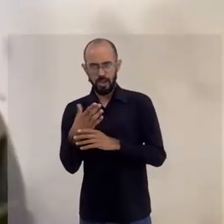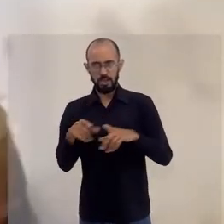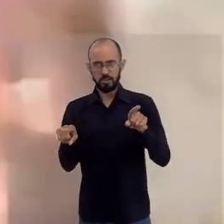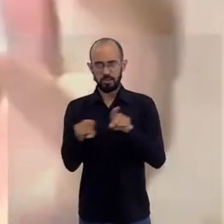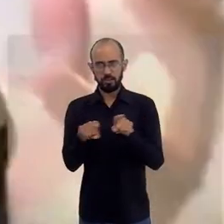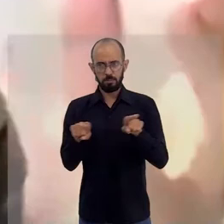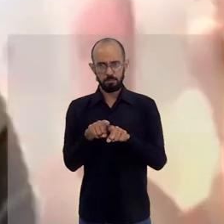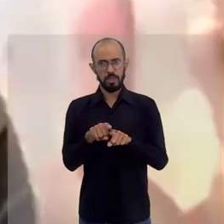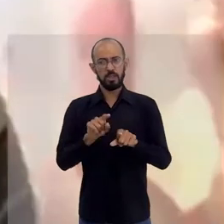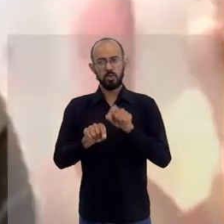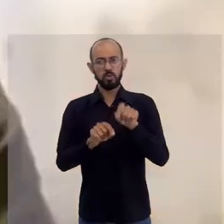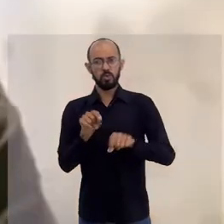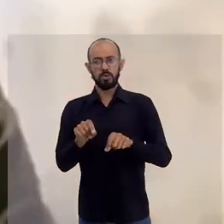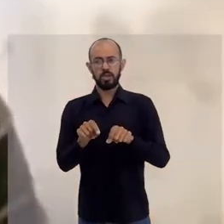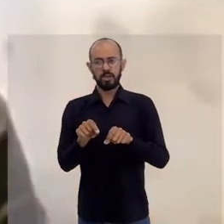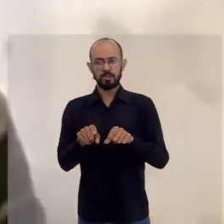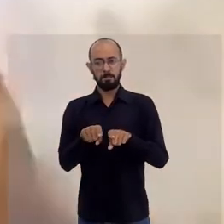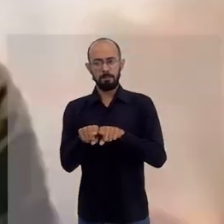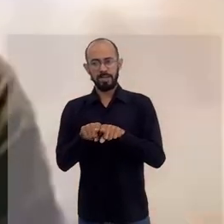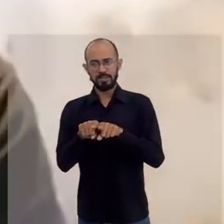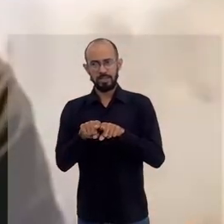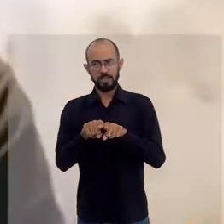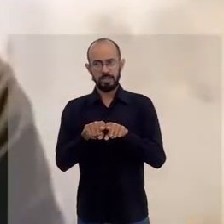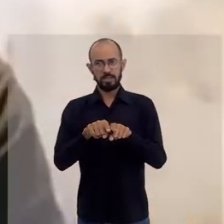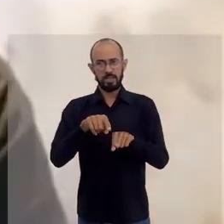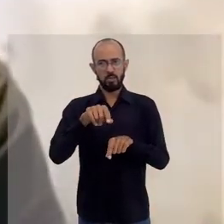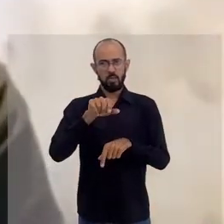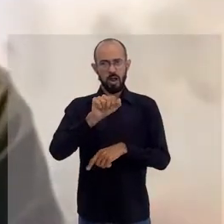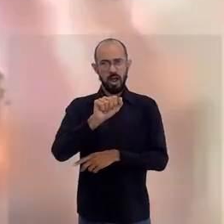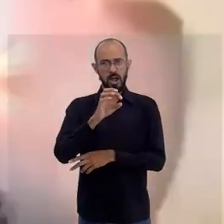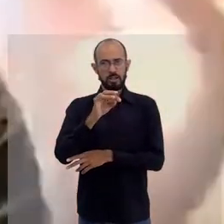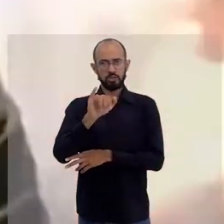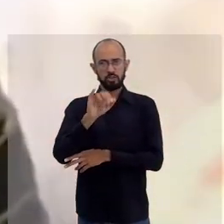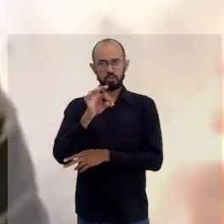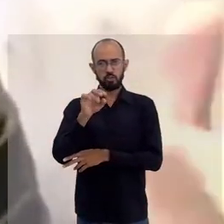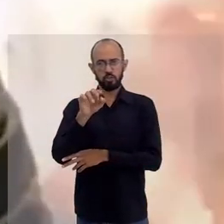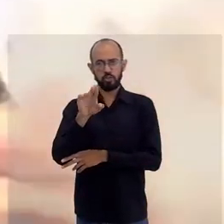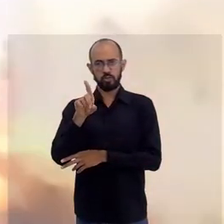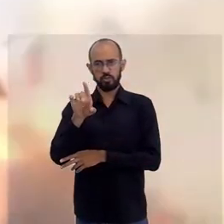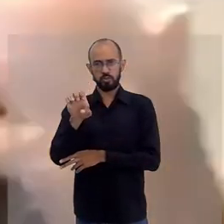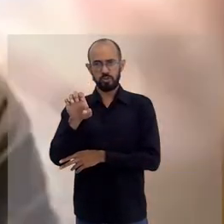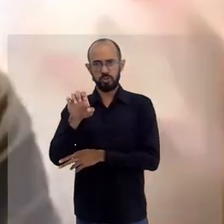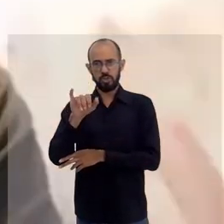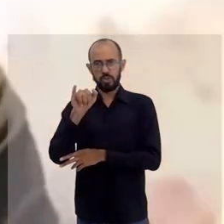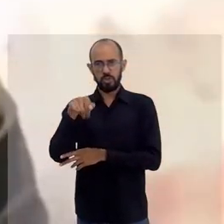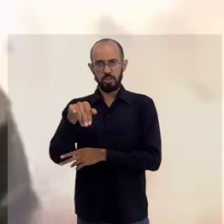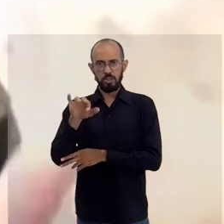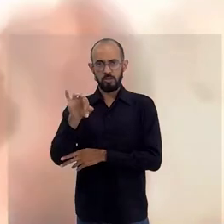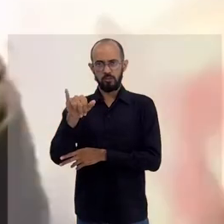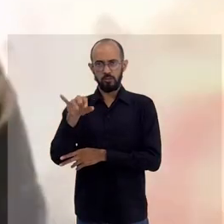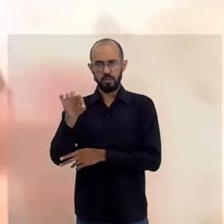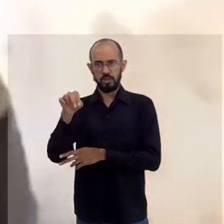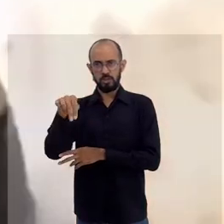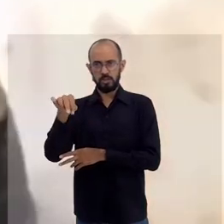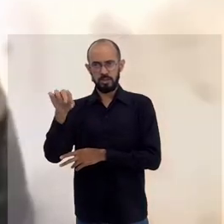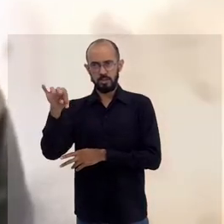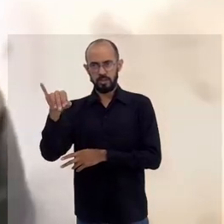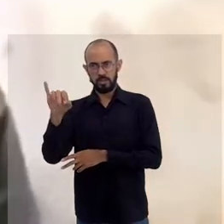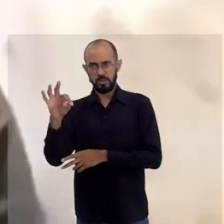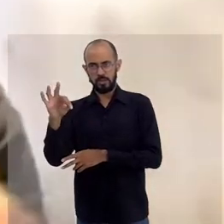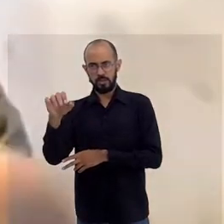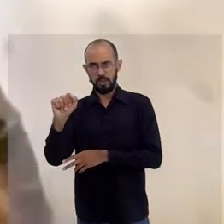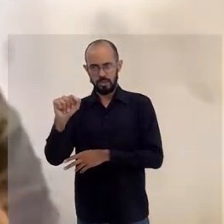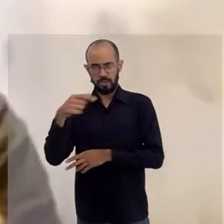E essa parceria que eu tenho com a Atitude Infinita, que é uma ONG que hospeda e que recebeu de braços abertos esse